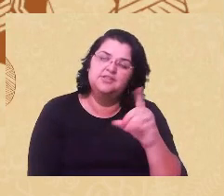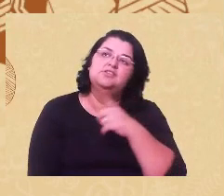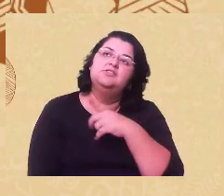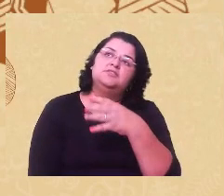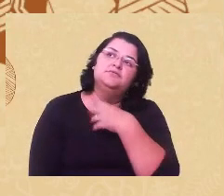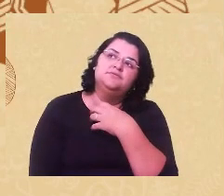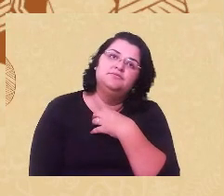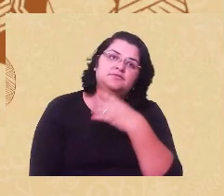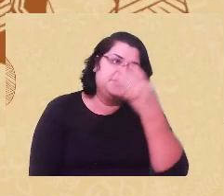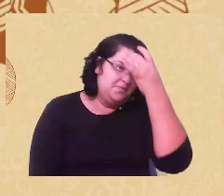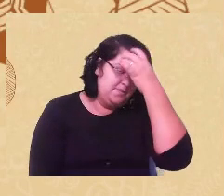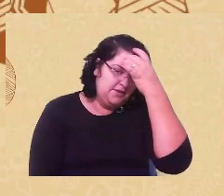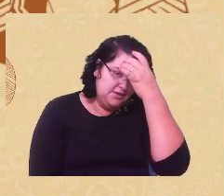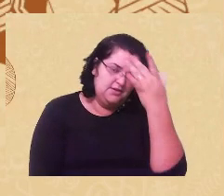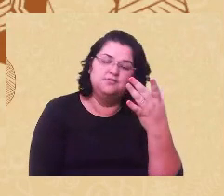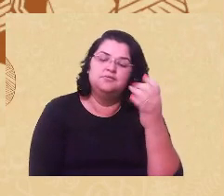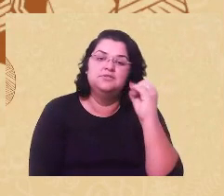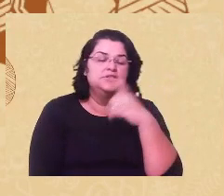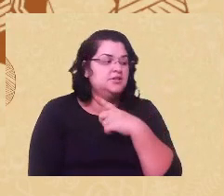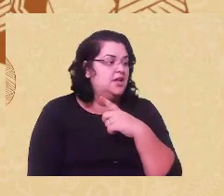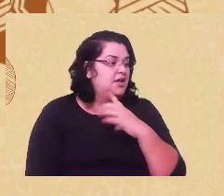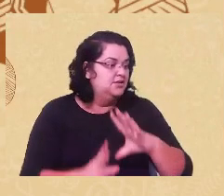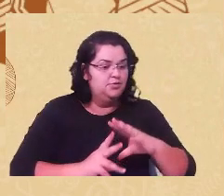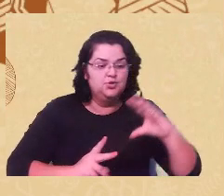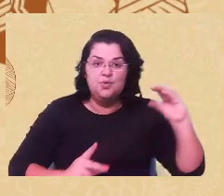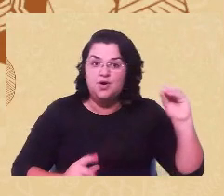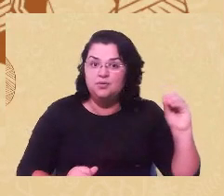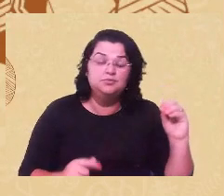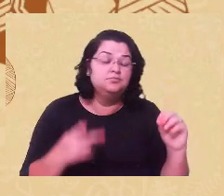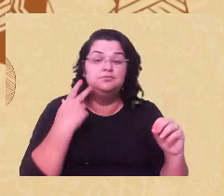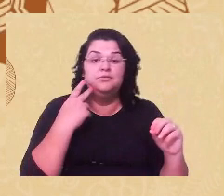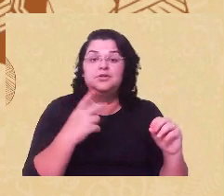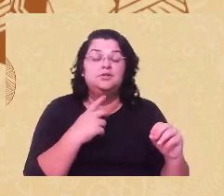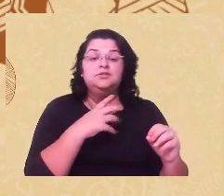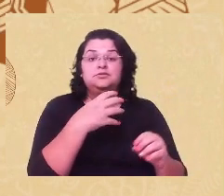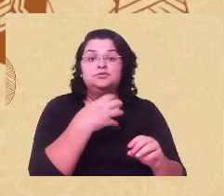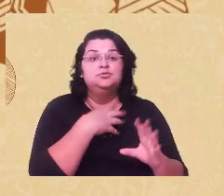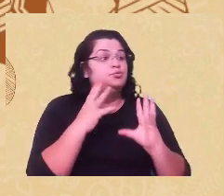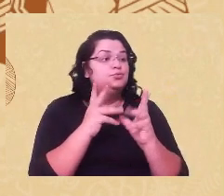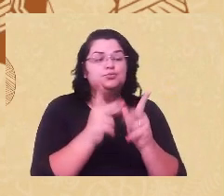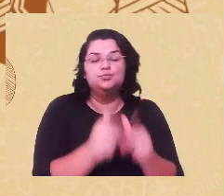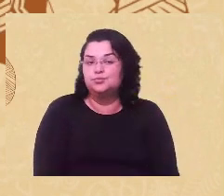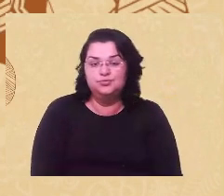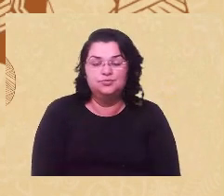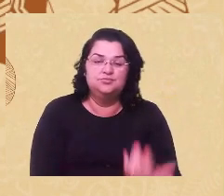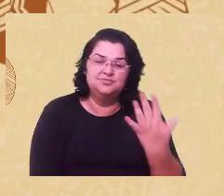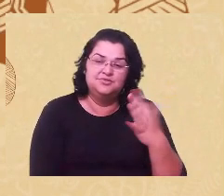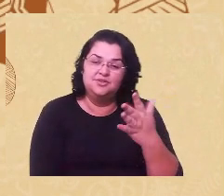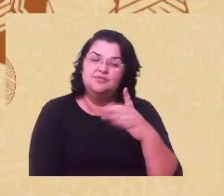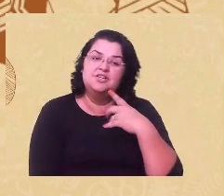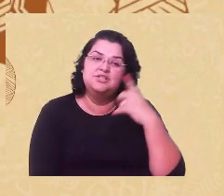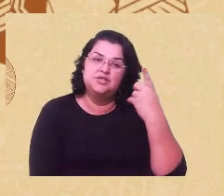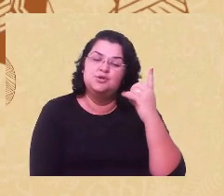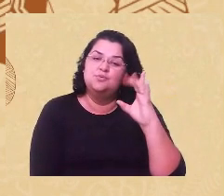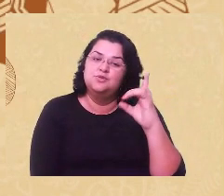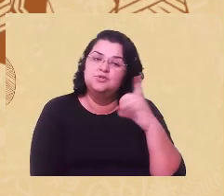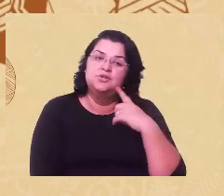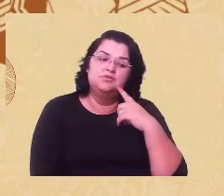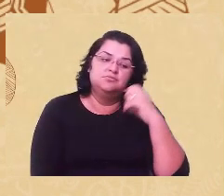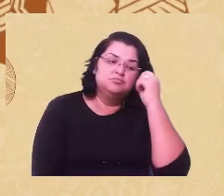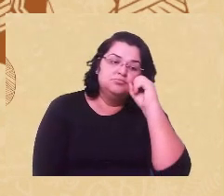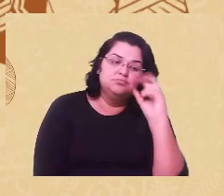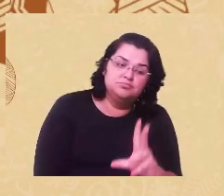mental, de sua saúde espiritual, porque dá uma baixa de tudo, né? Talvez só tenha umas que sejam mais descoladas no sentido do